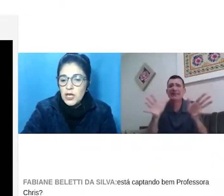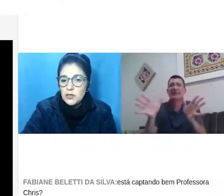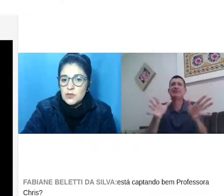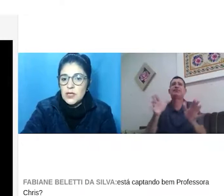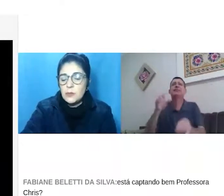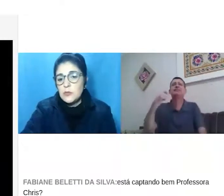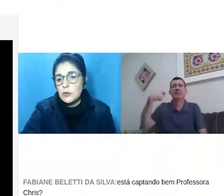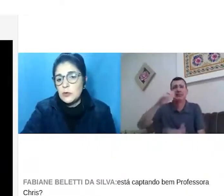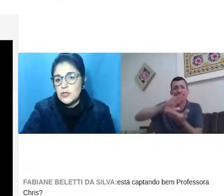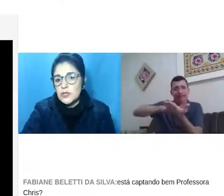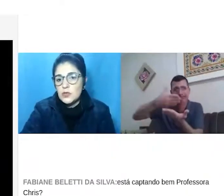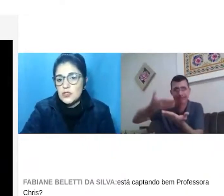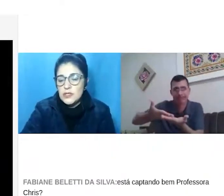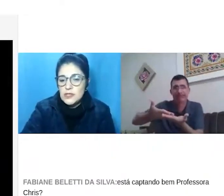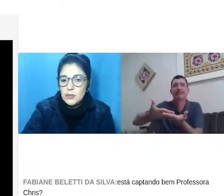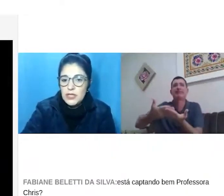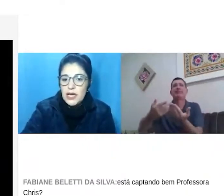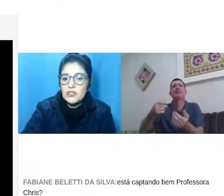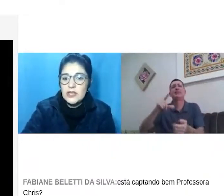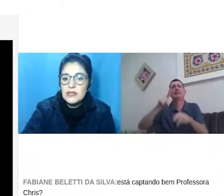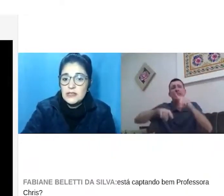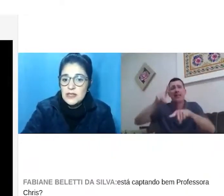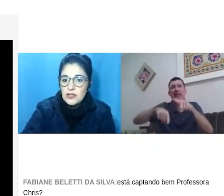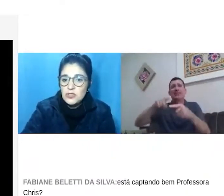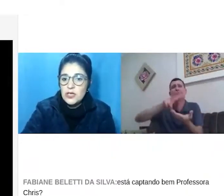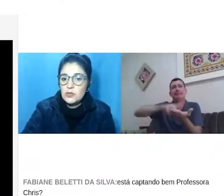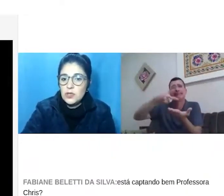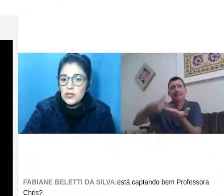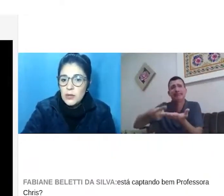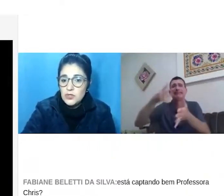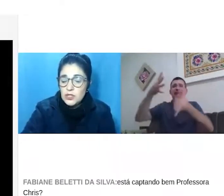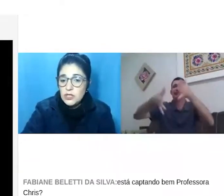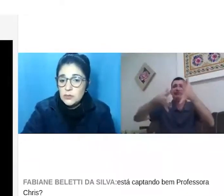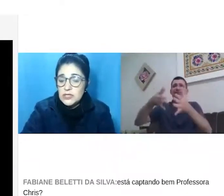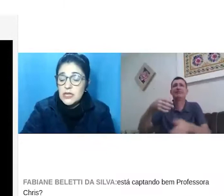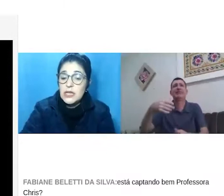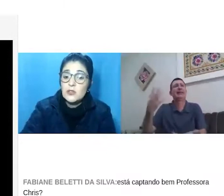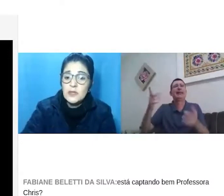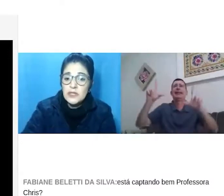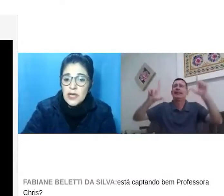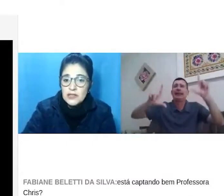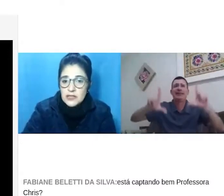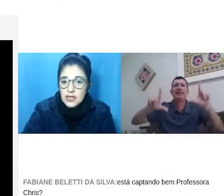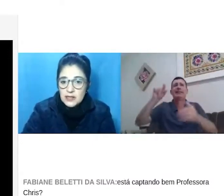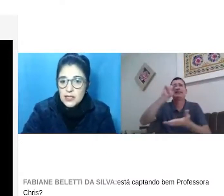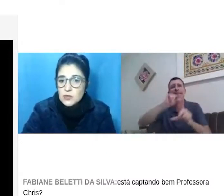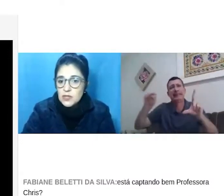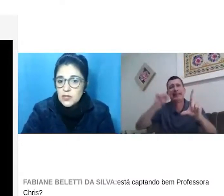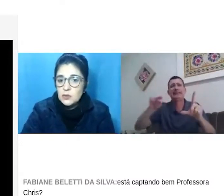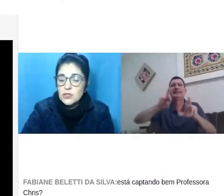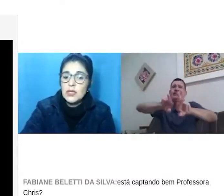direitos, né? Principalmente nas questões de acessibilidade, na necessidade de tradutor e intérprete de Libras, dos materiais estarem